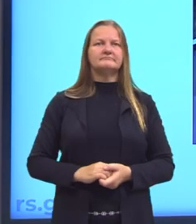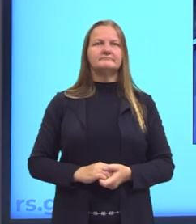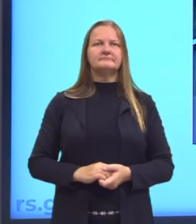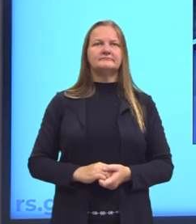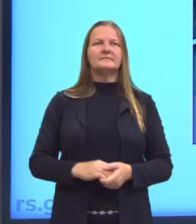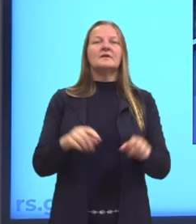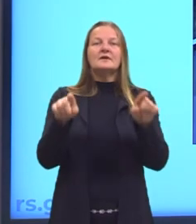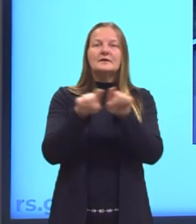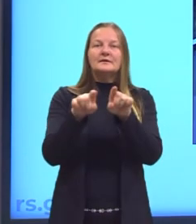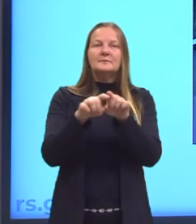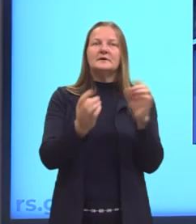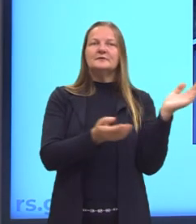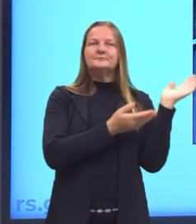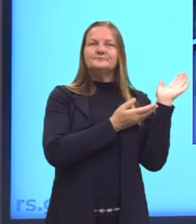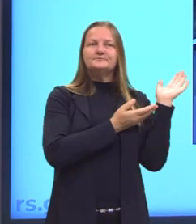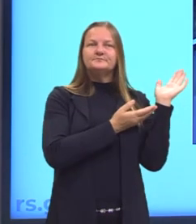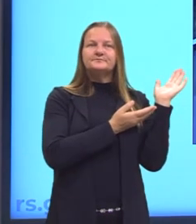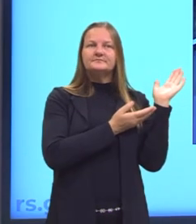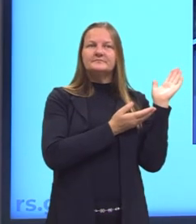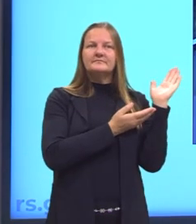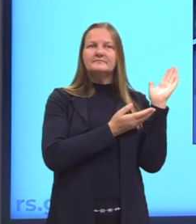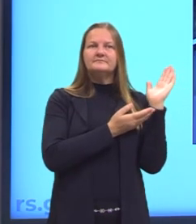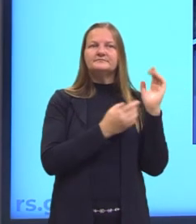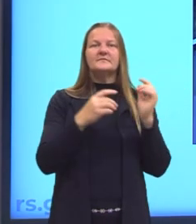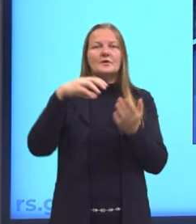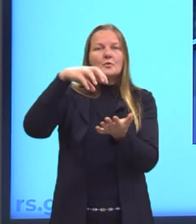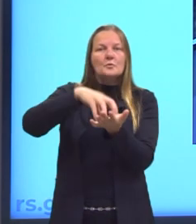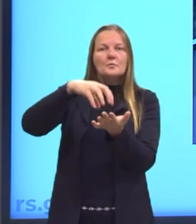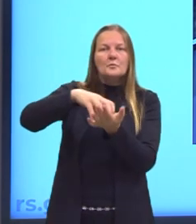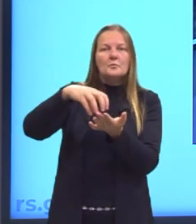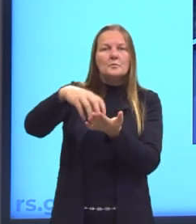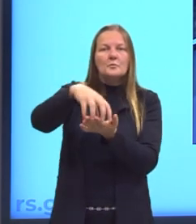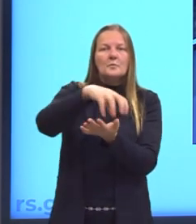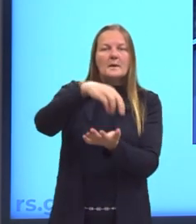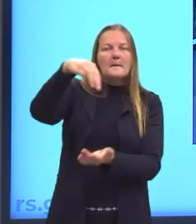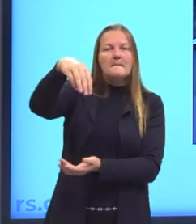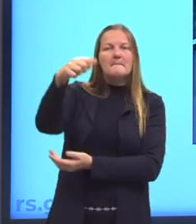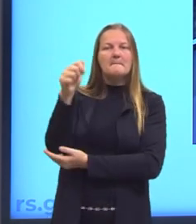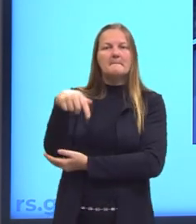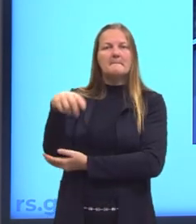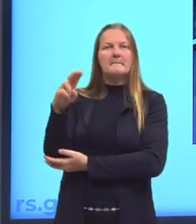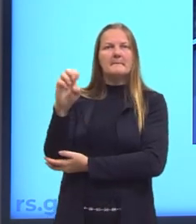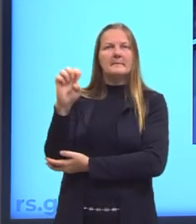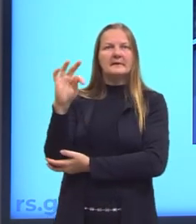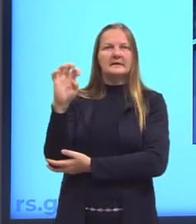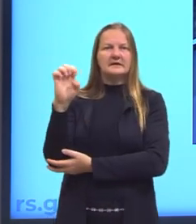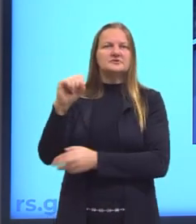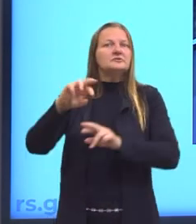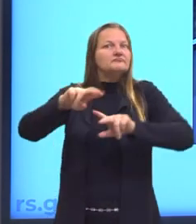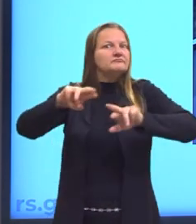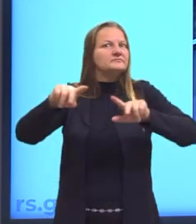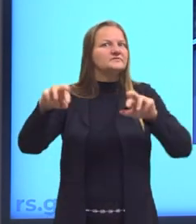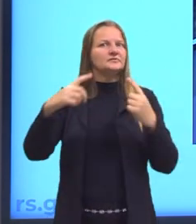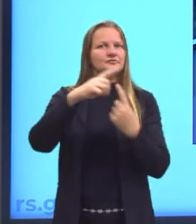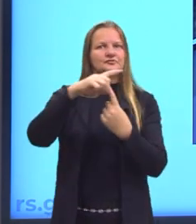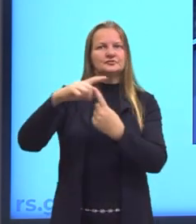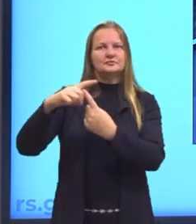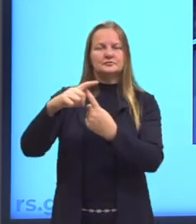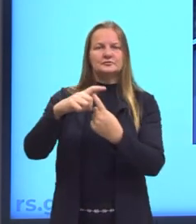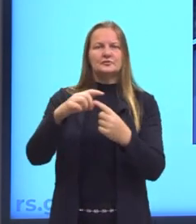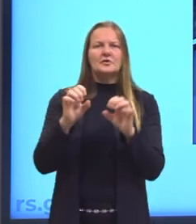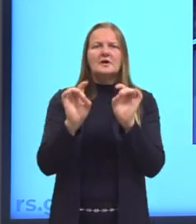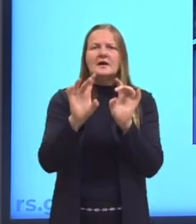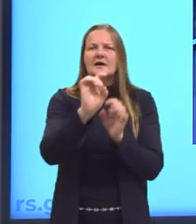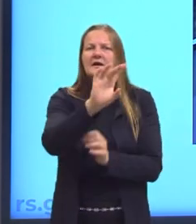Aqui eu coloquei para vocês exemplos de maquetes, tá? Existem diversos tipos de maquetes e